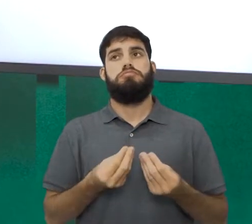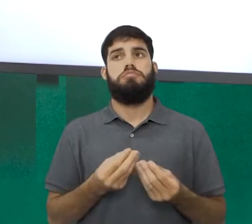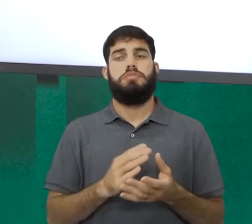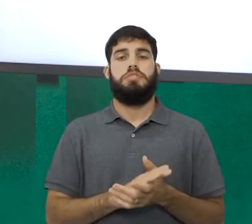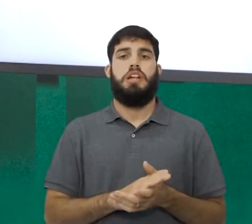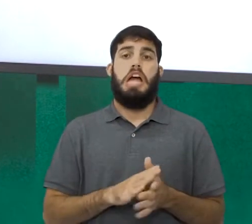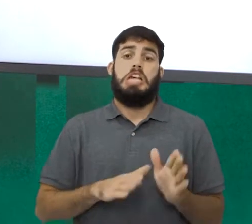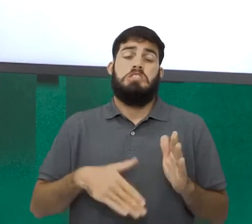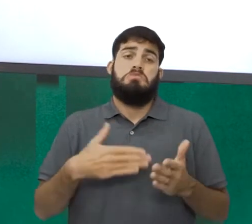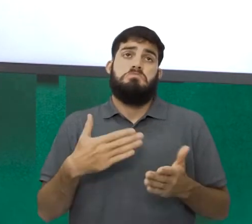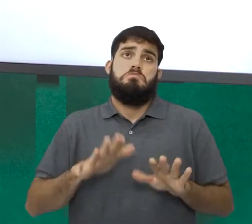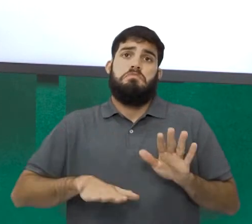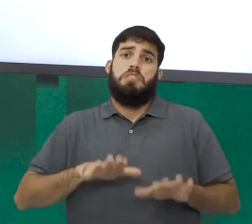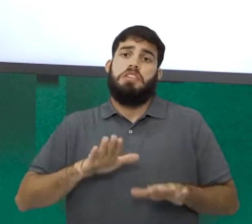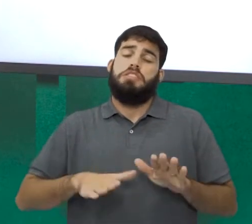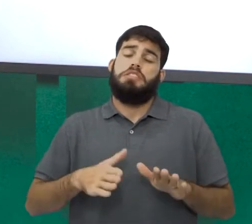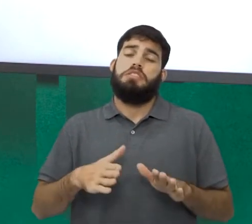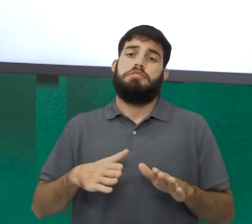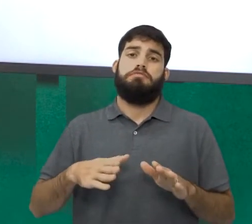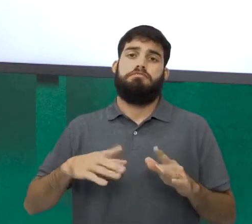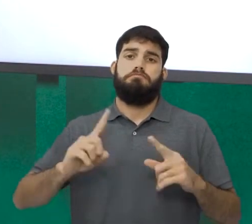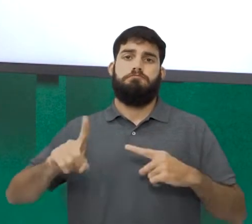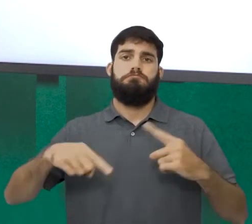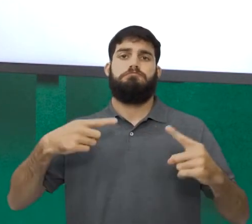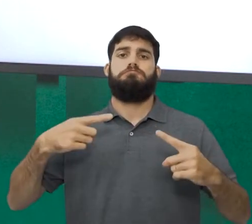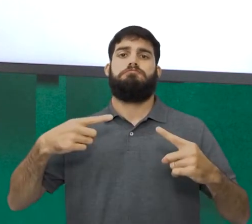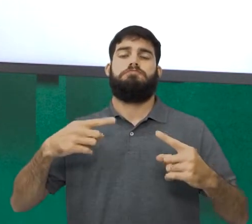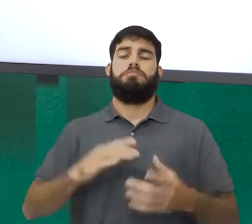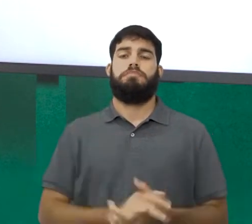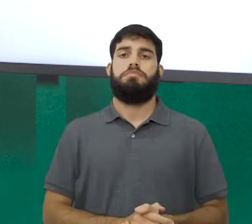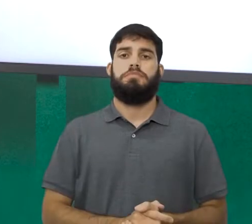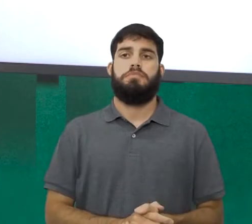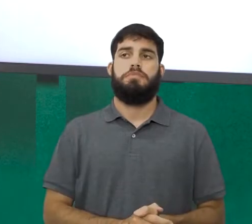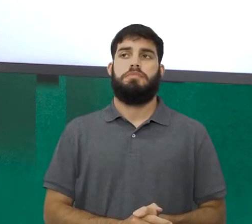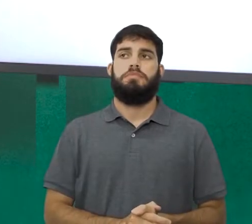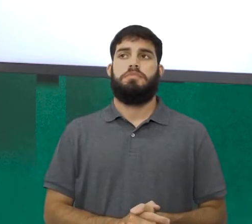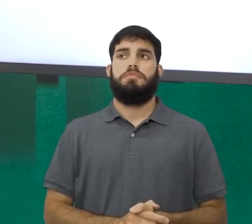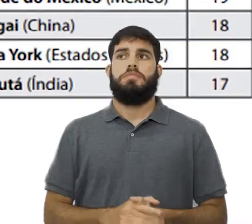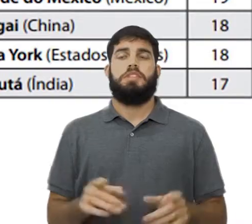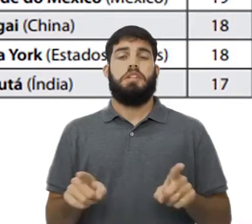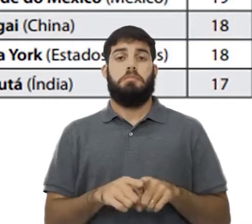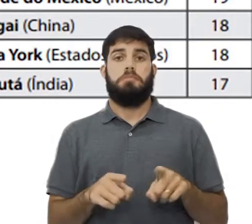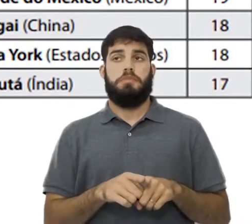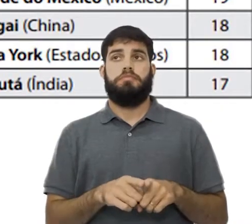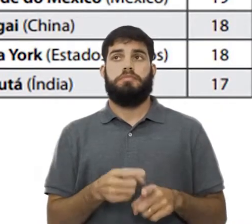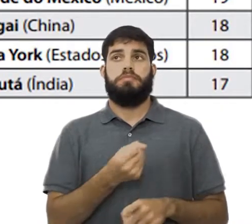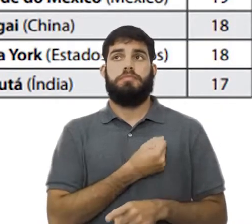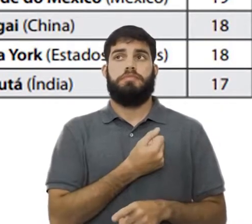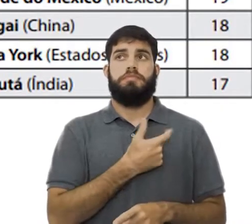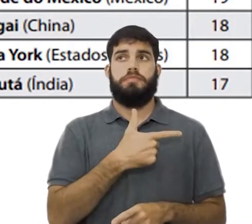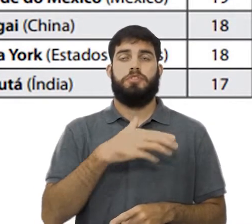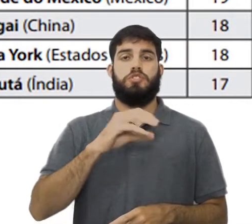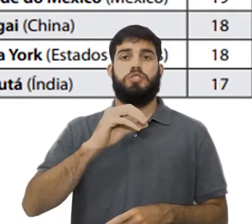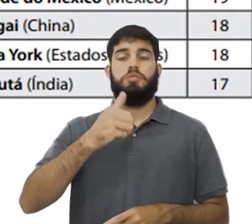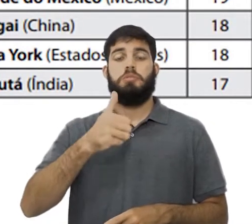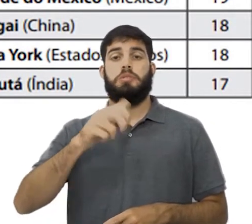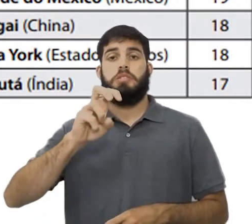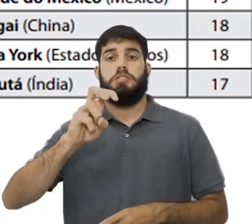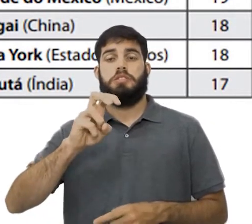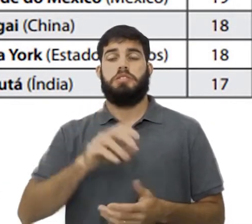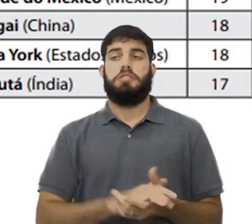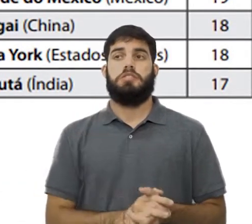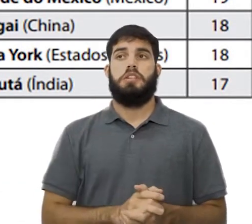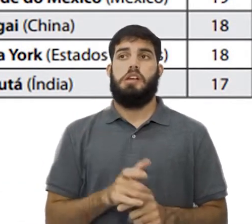às vezes desafiar, compreendem? Muito bem, e dados de 2015 a confirmar que